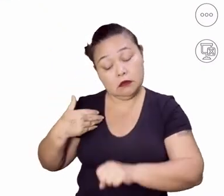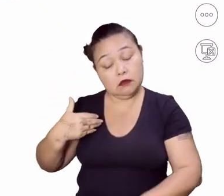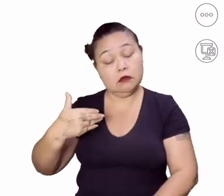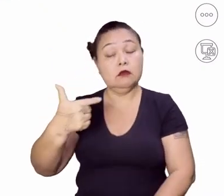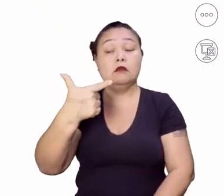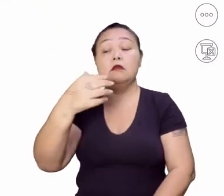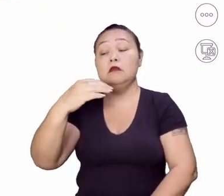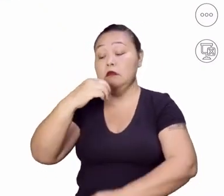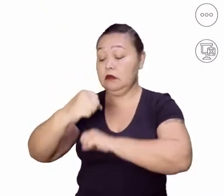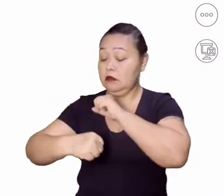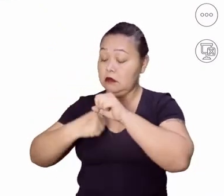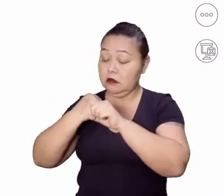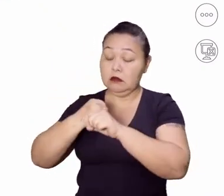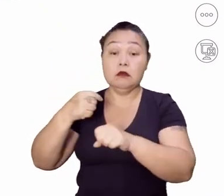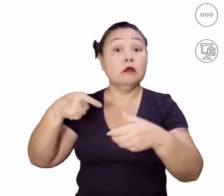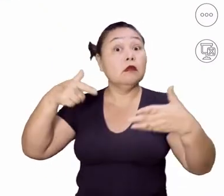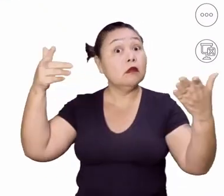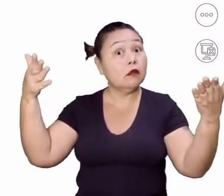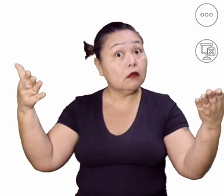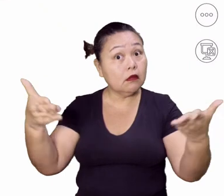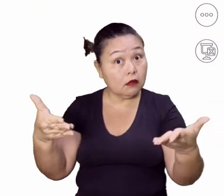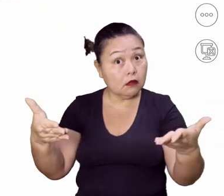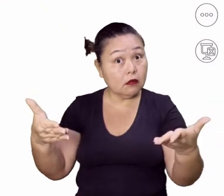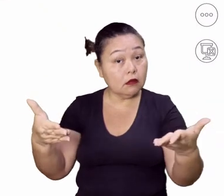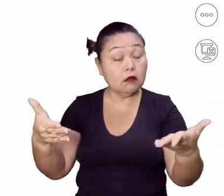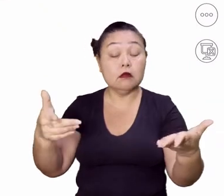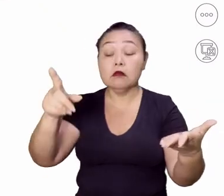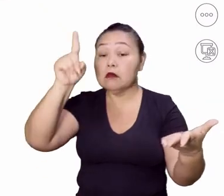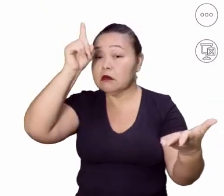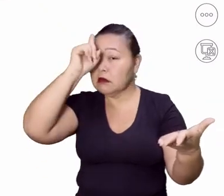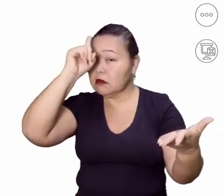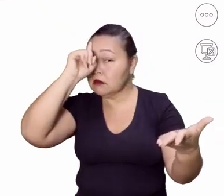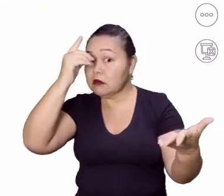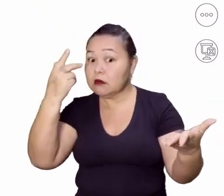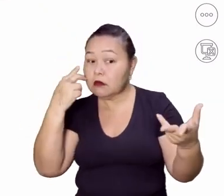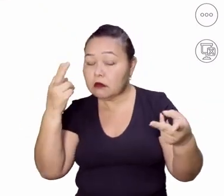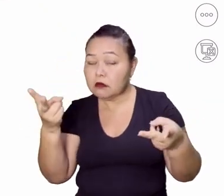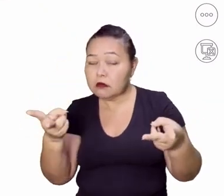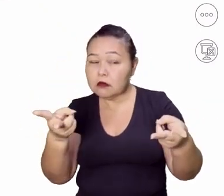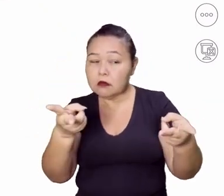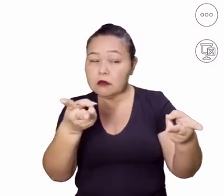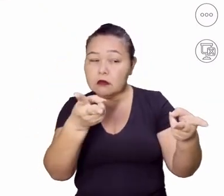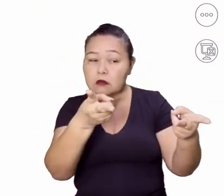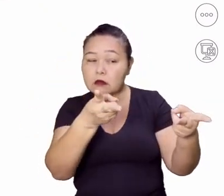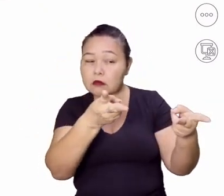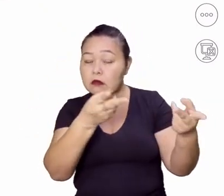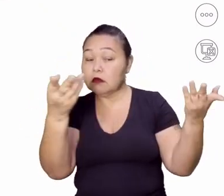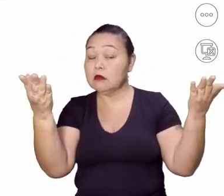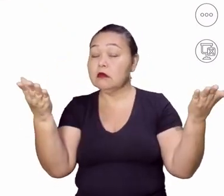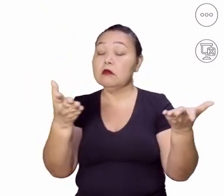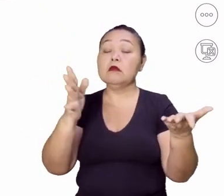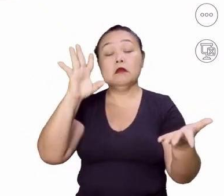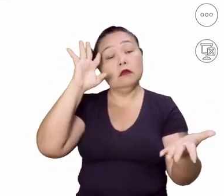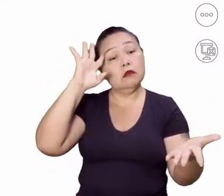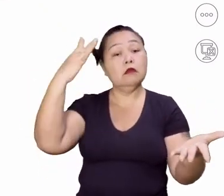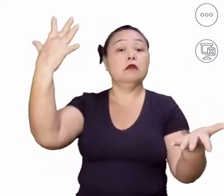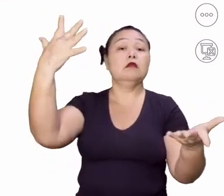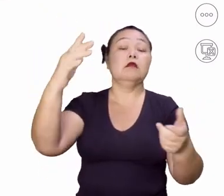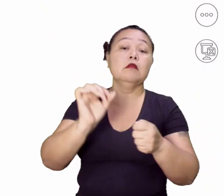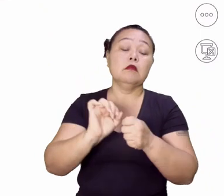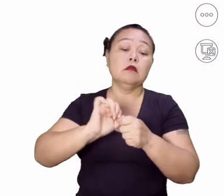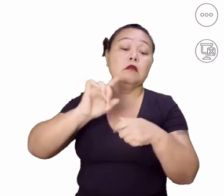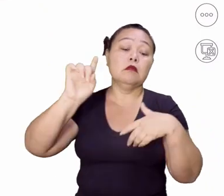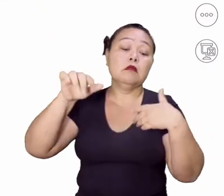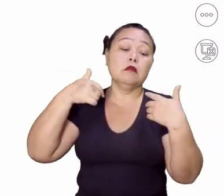daqui a 20 anos. Não, gente, é agora. É no dia a dia que as coisas já estão acontecendo. Então,